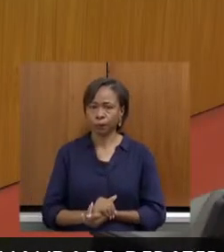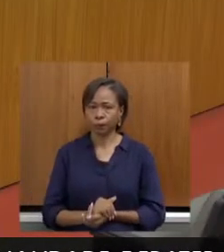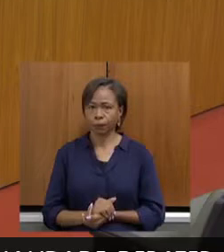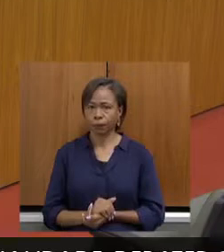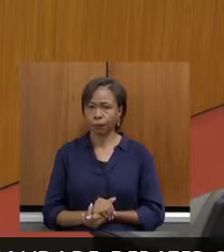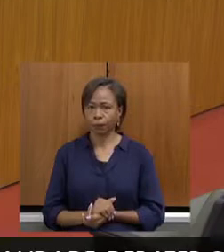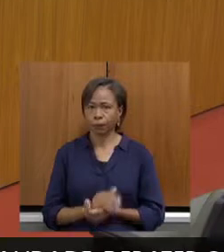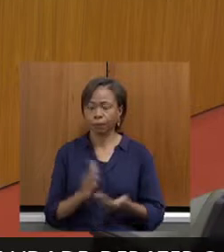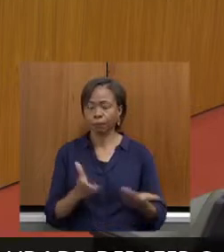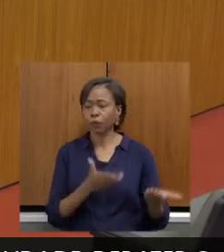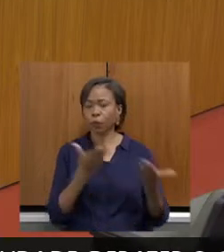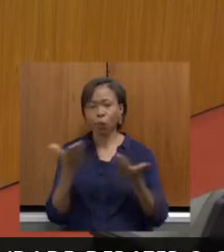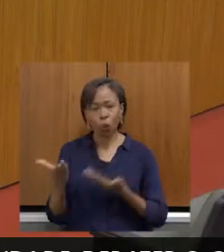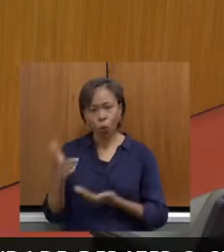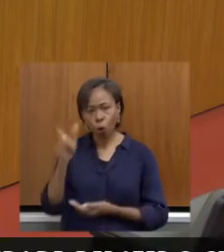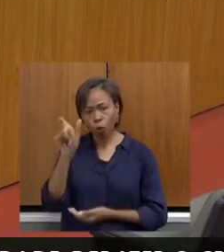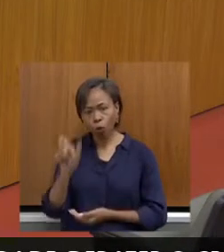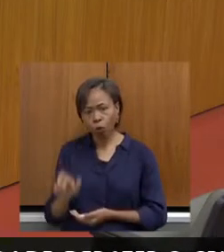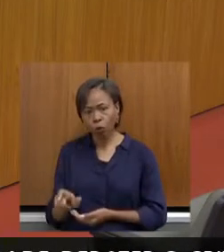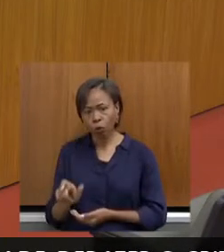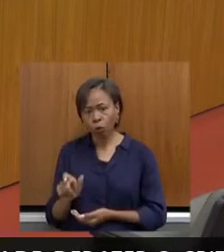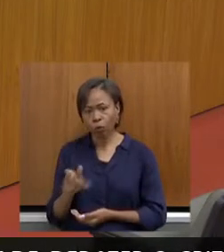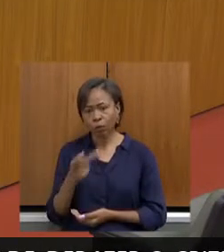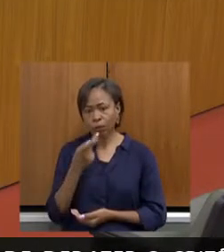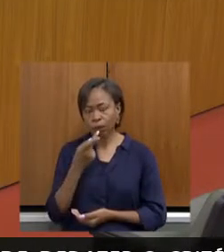A próxima pessoa que vai se manifestar?